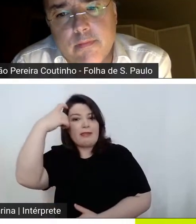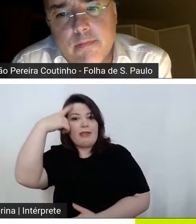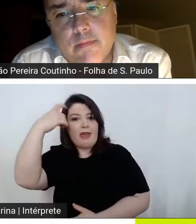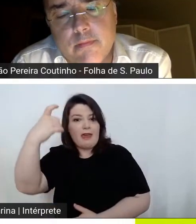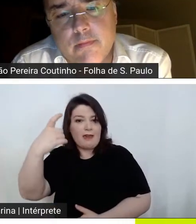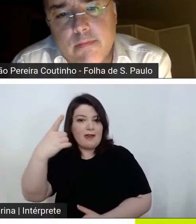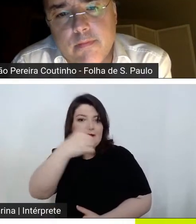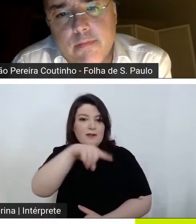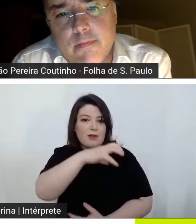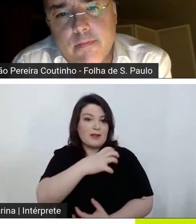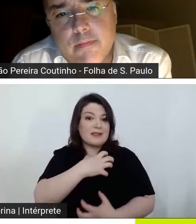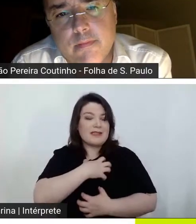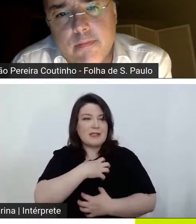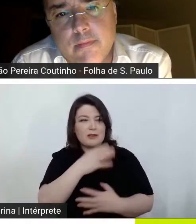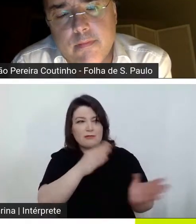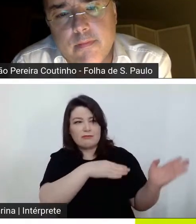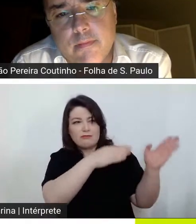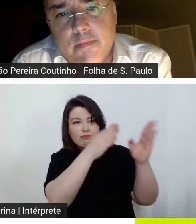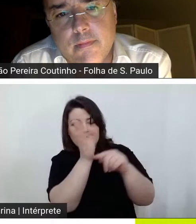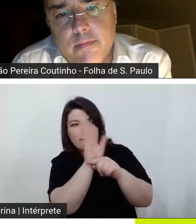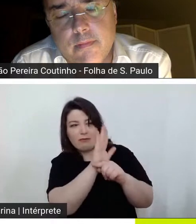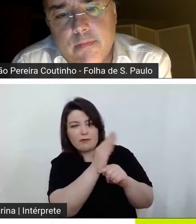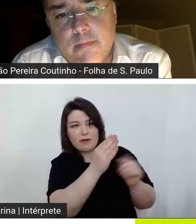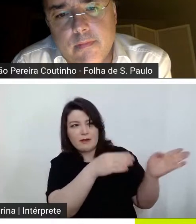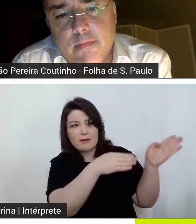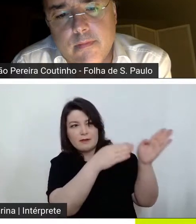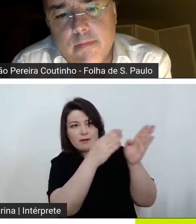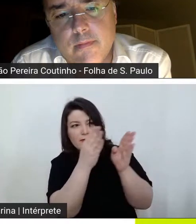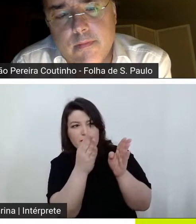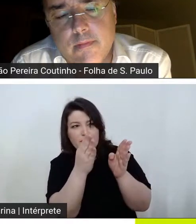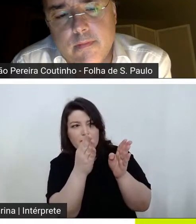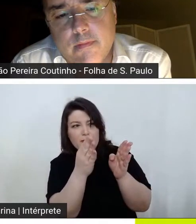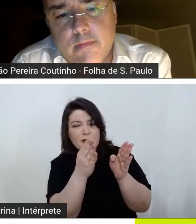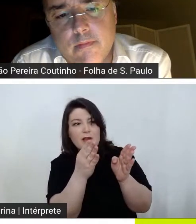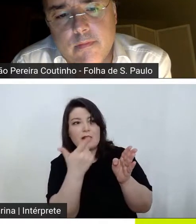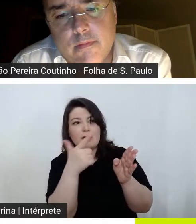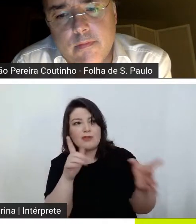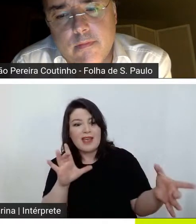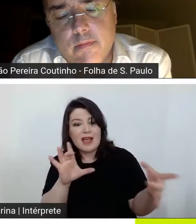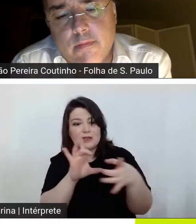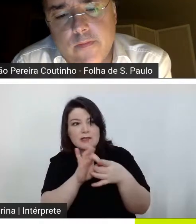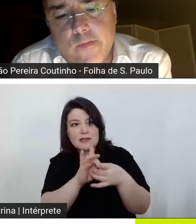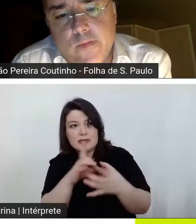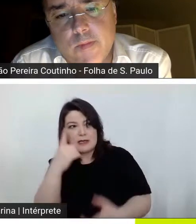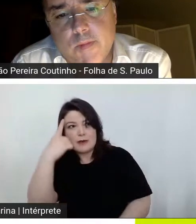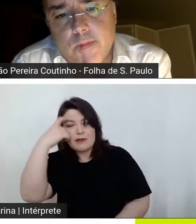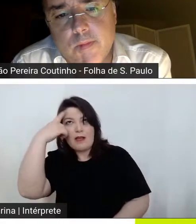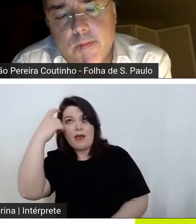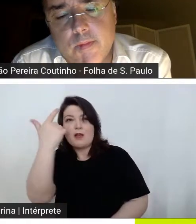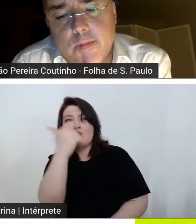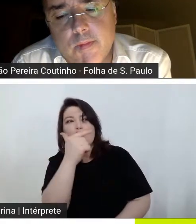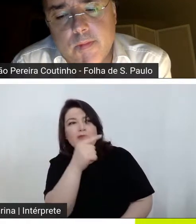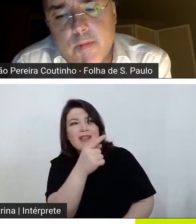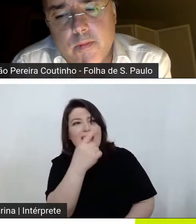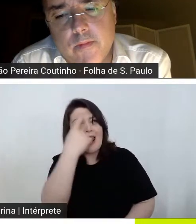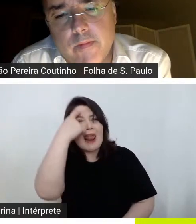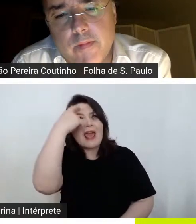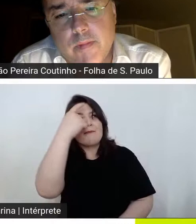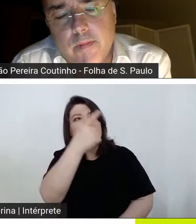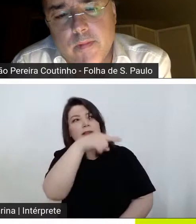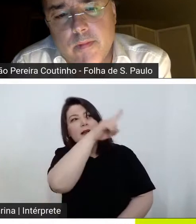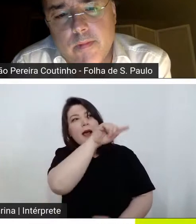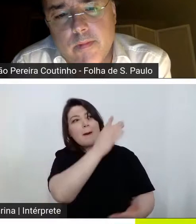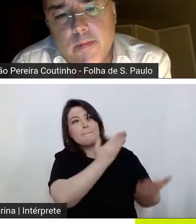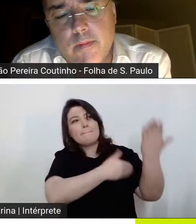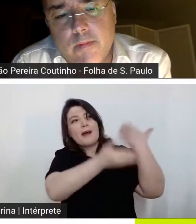sentindo com o filme nenhuma livre associação de ideia nenhuma lembrança era pura